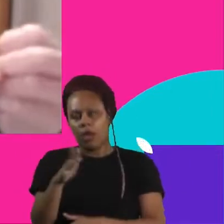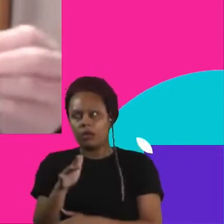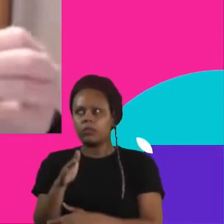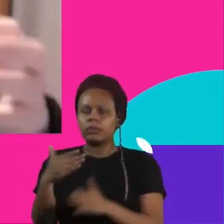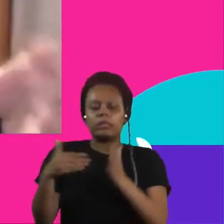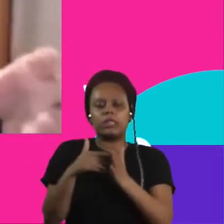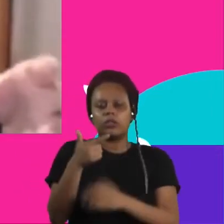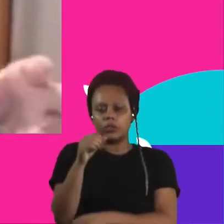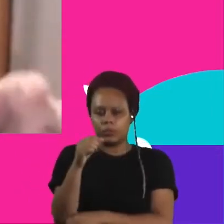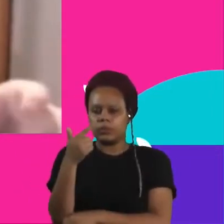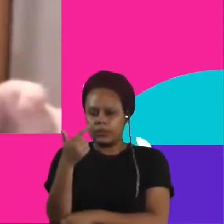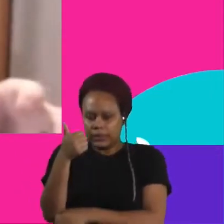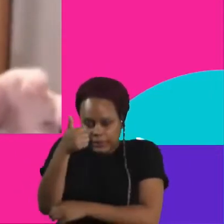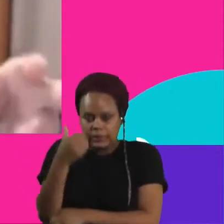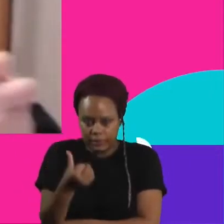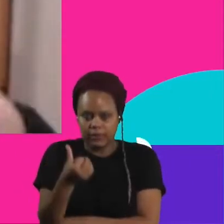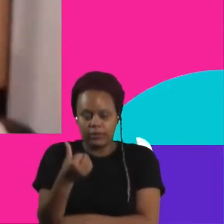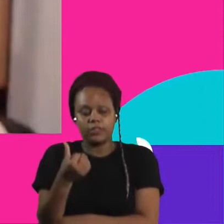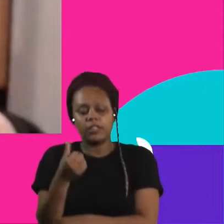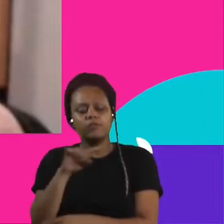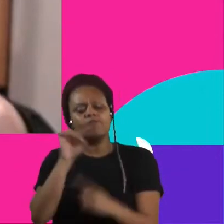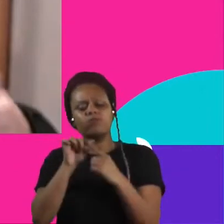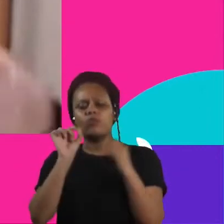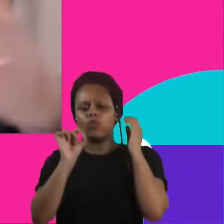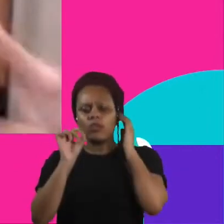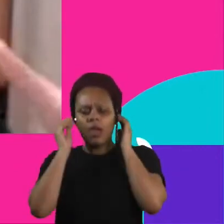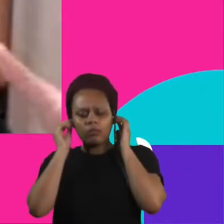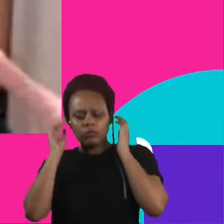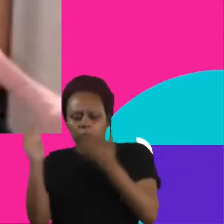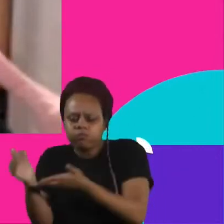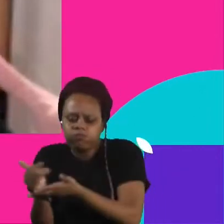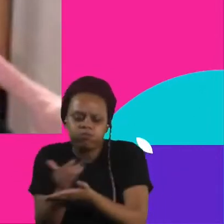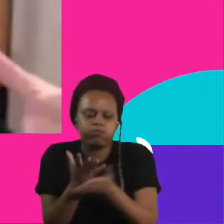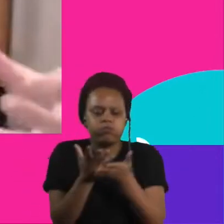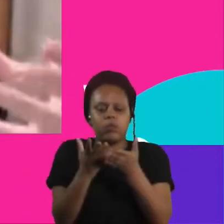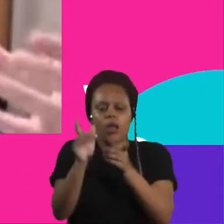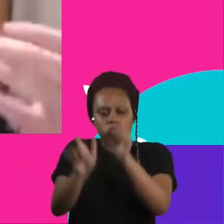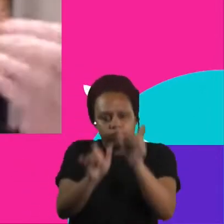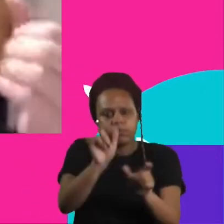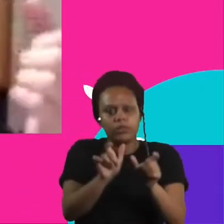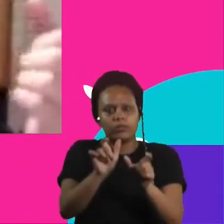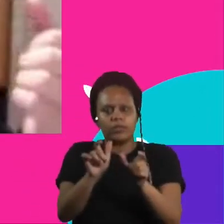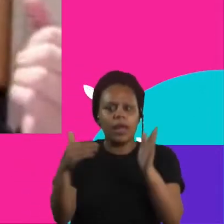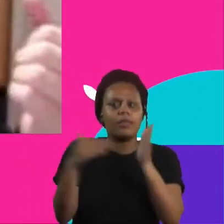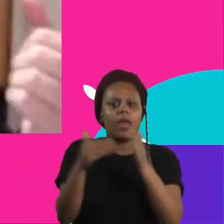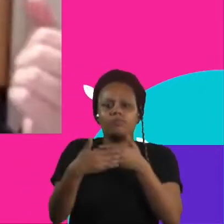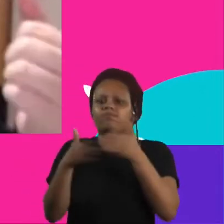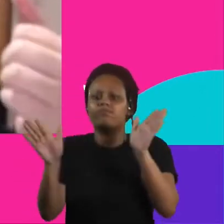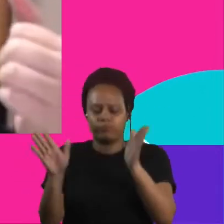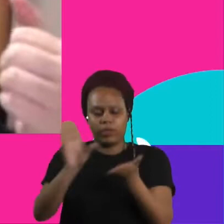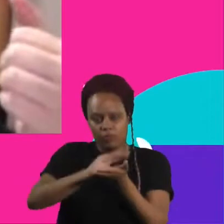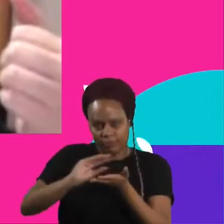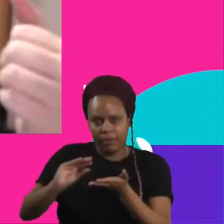ele tinha a intenção de juntar pessoas em torno da abertura de dados, né? A gente sabe que é